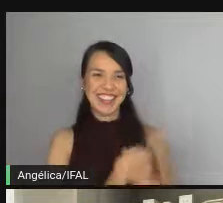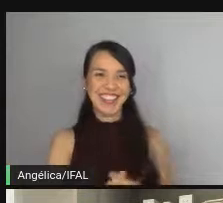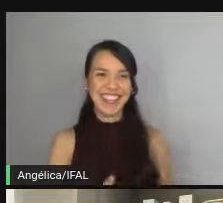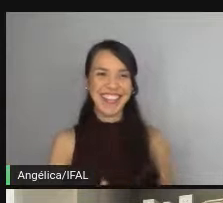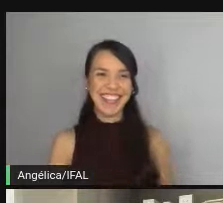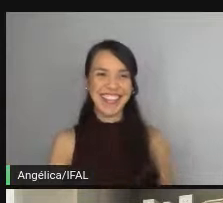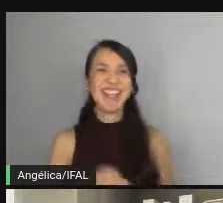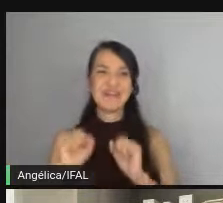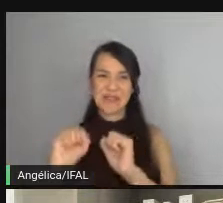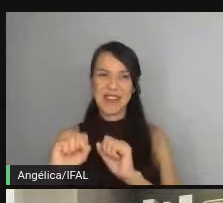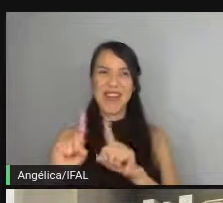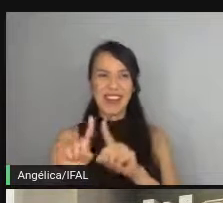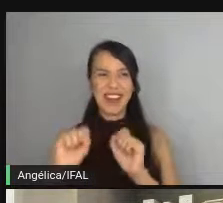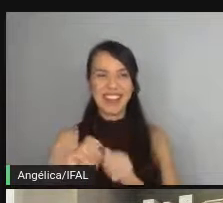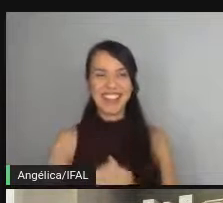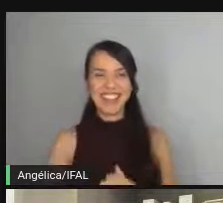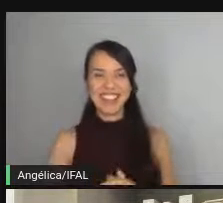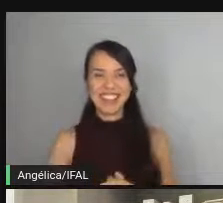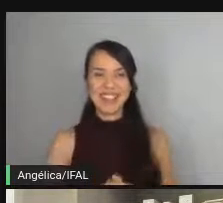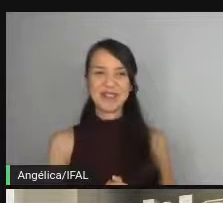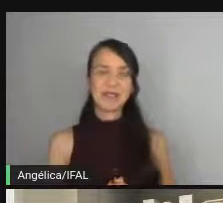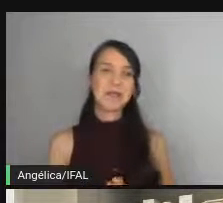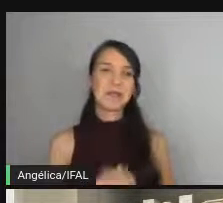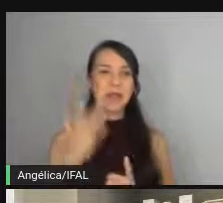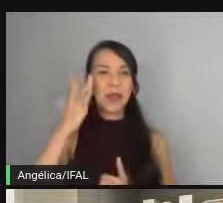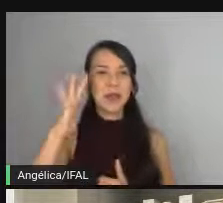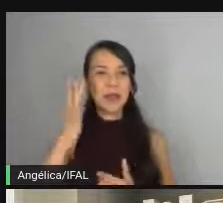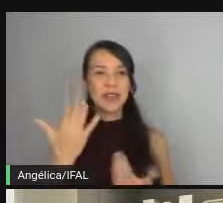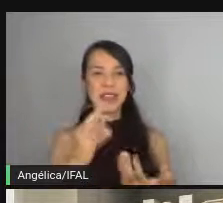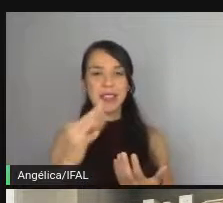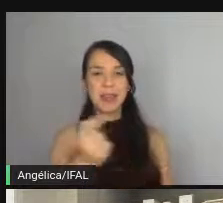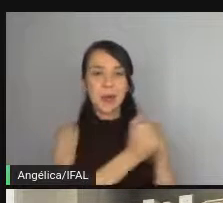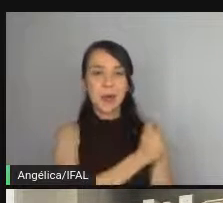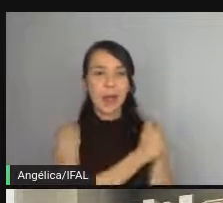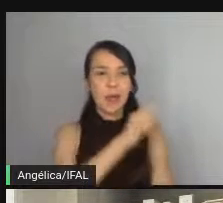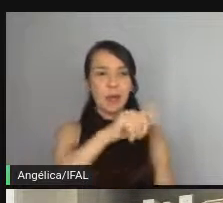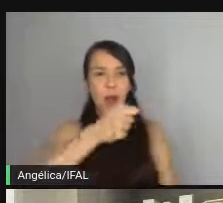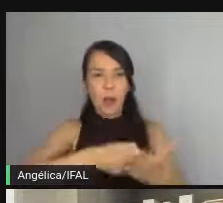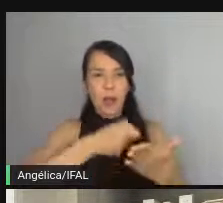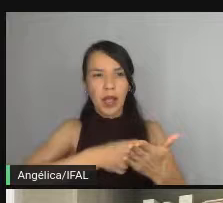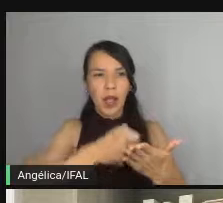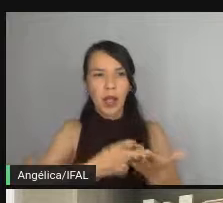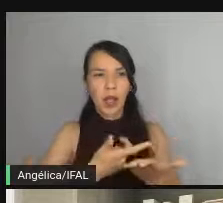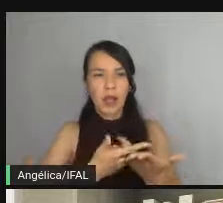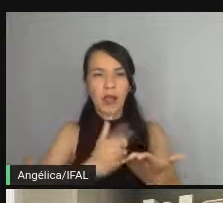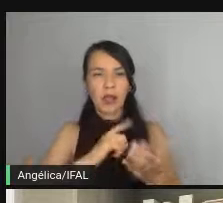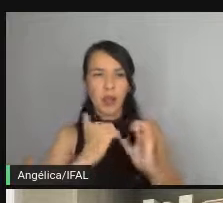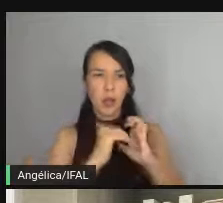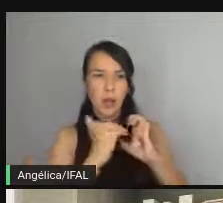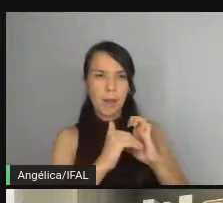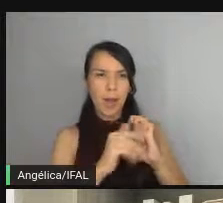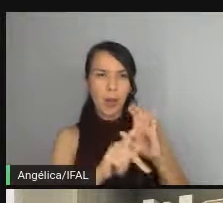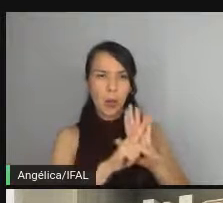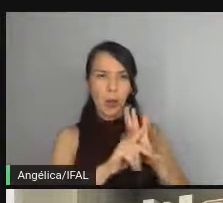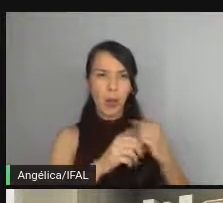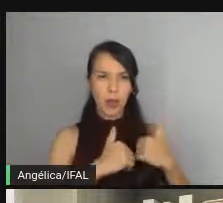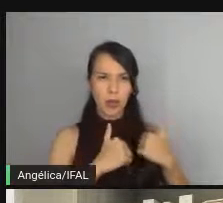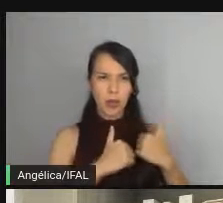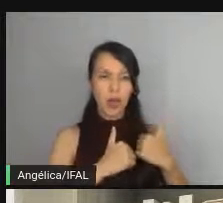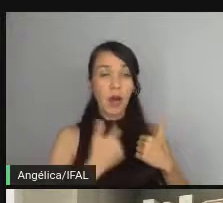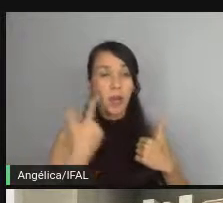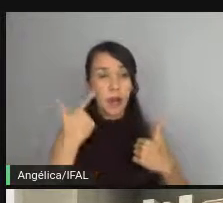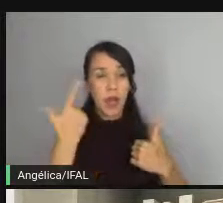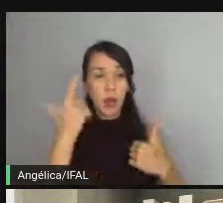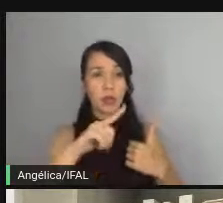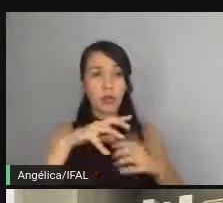pode ser então eu não sei se todo aluno é obrigatoriamente é obrigado a ter um e-mail do IFAO porque aí eu